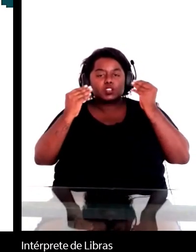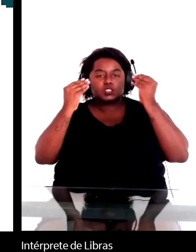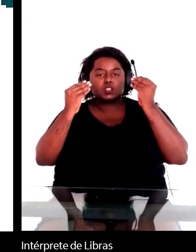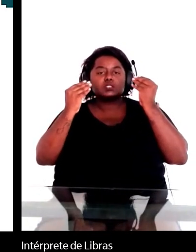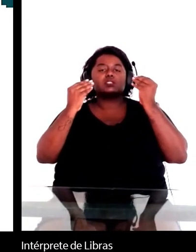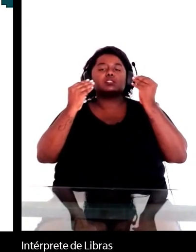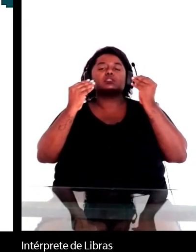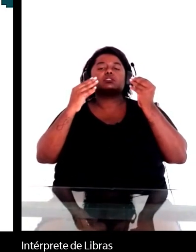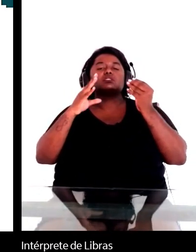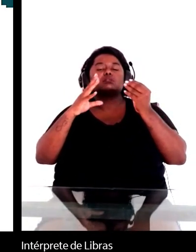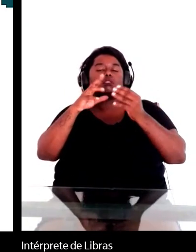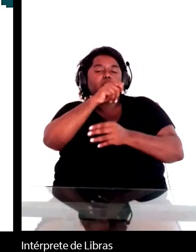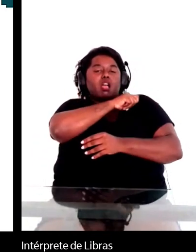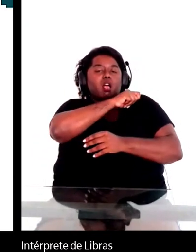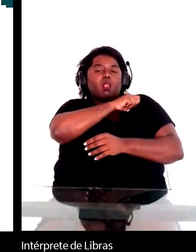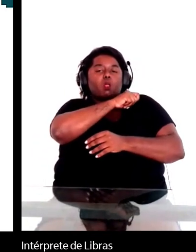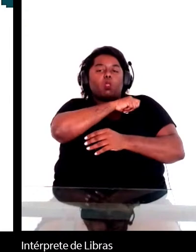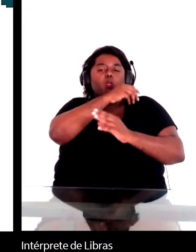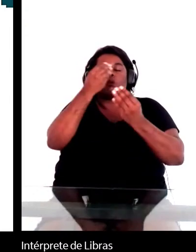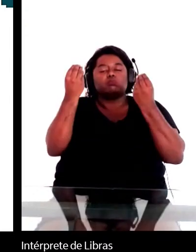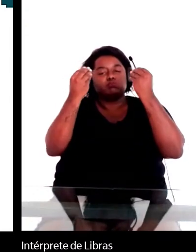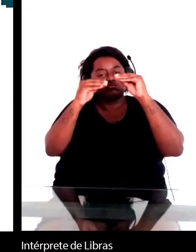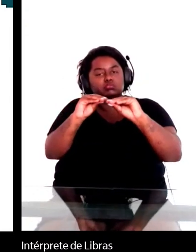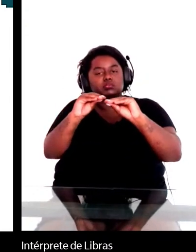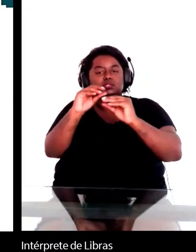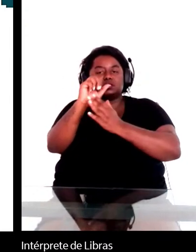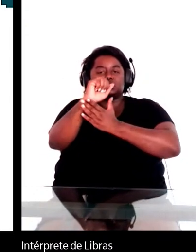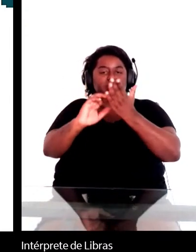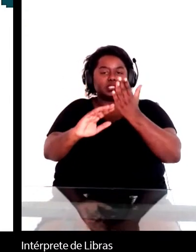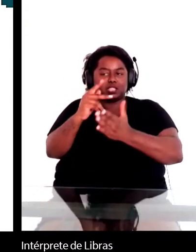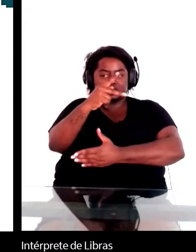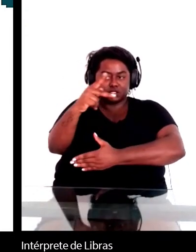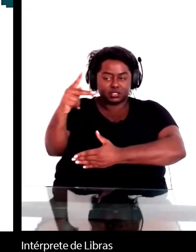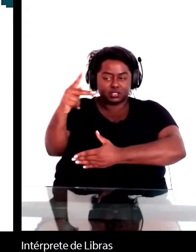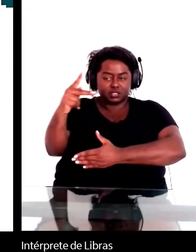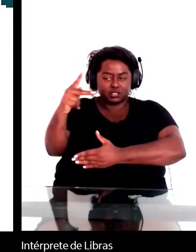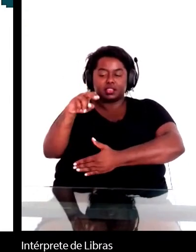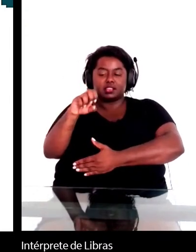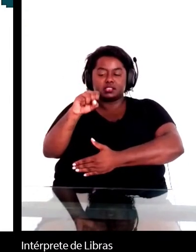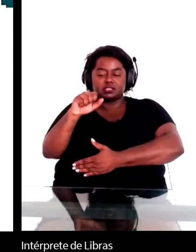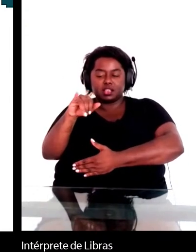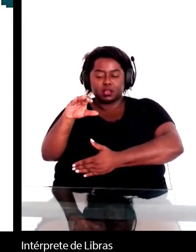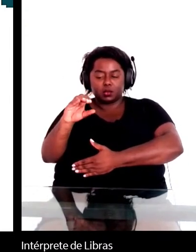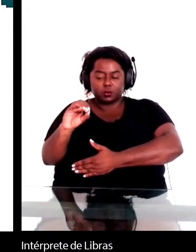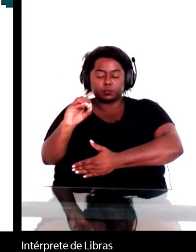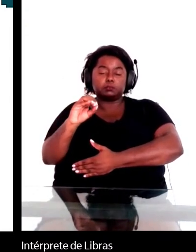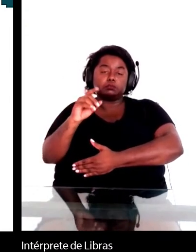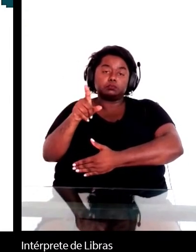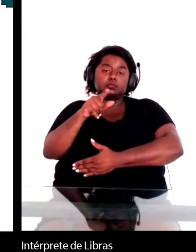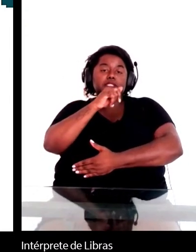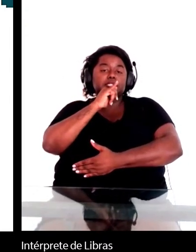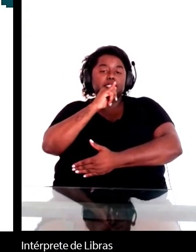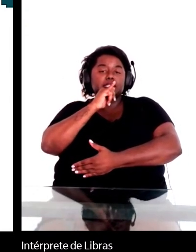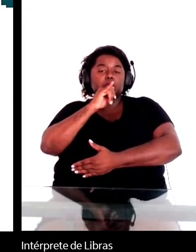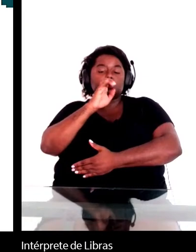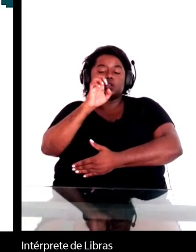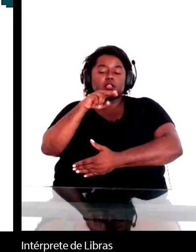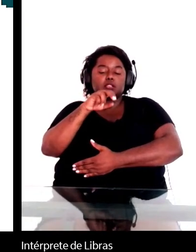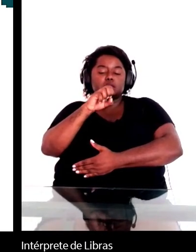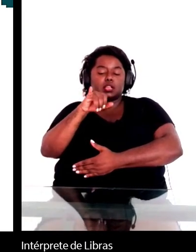alunos. Então, são exemplos de ensaio em que os alunos trataram